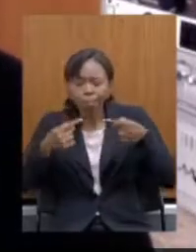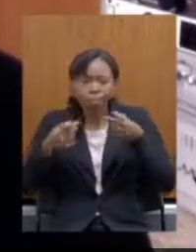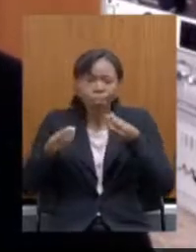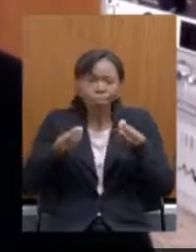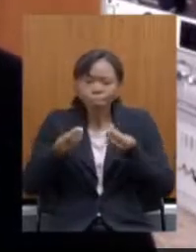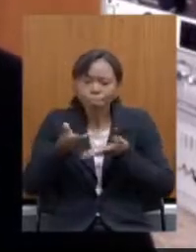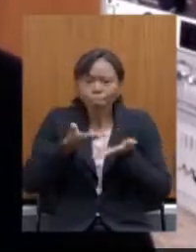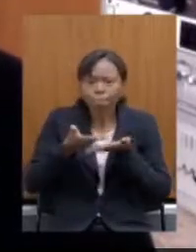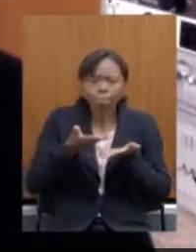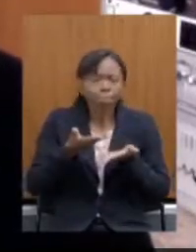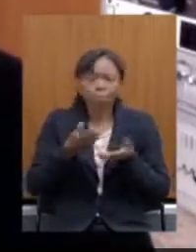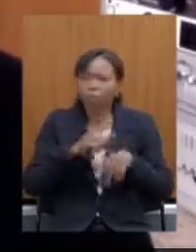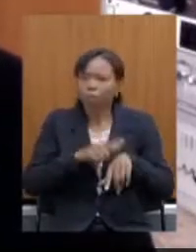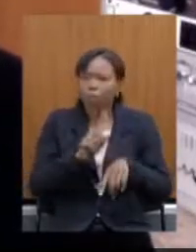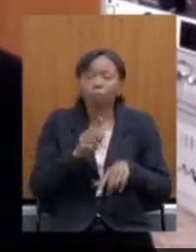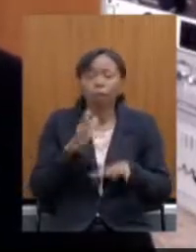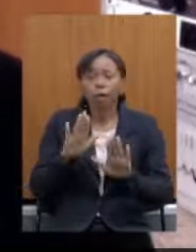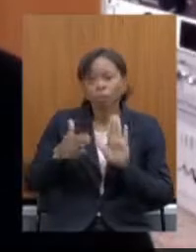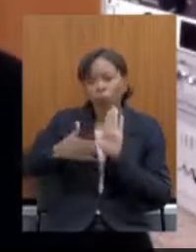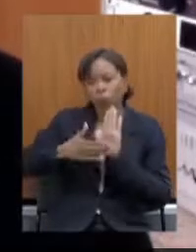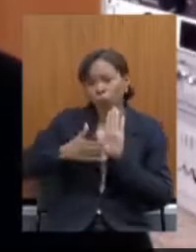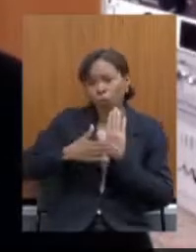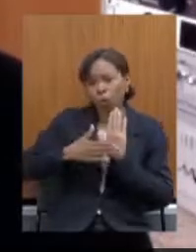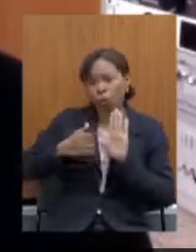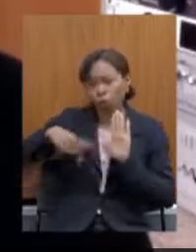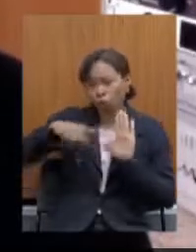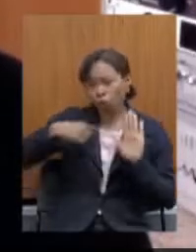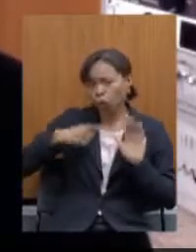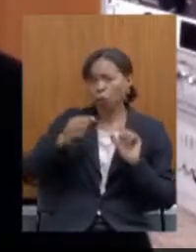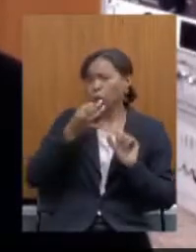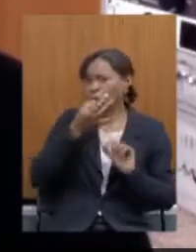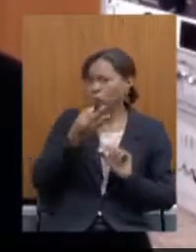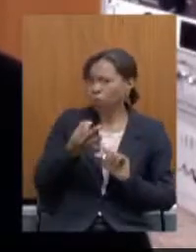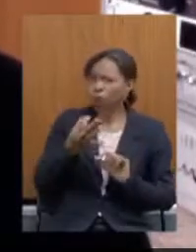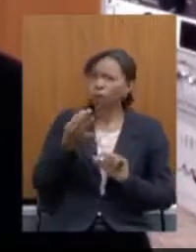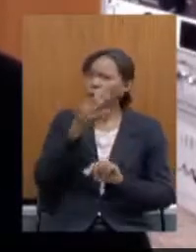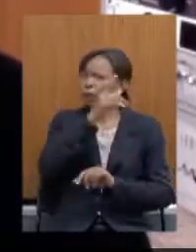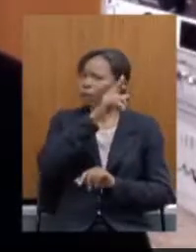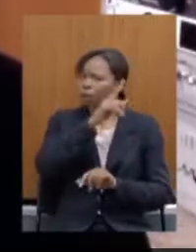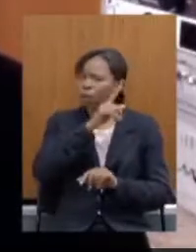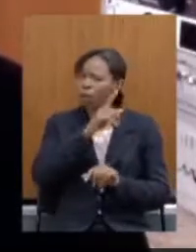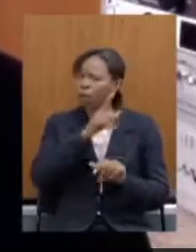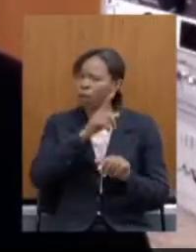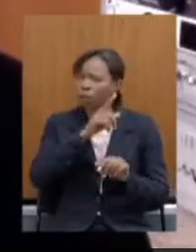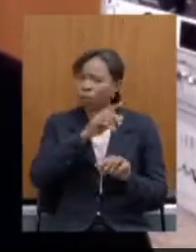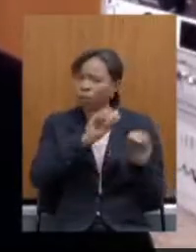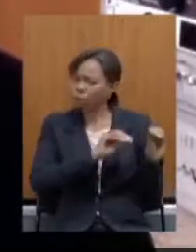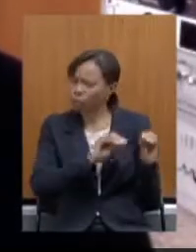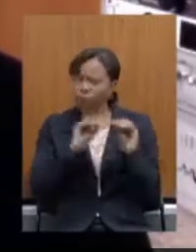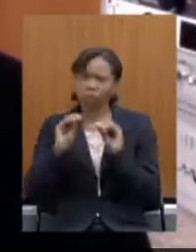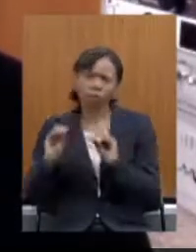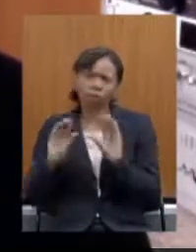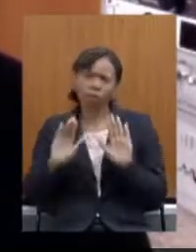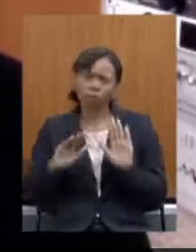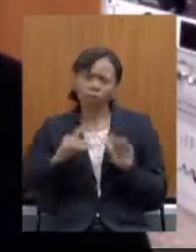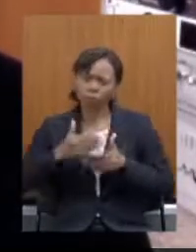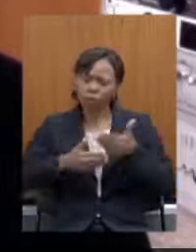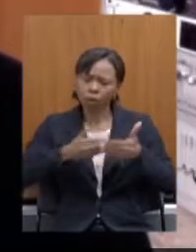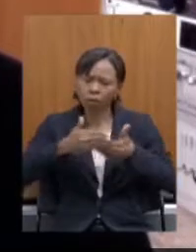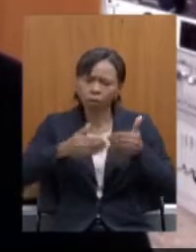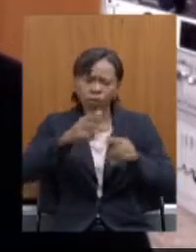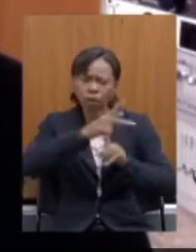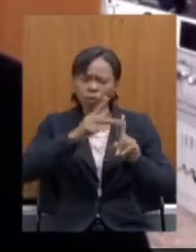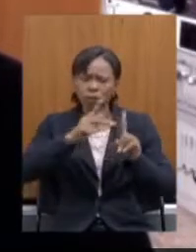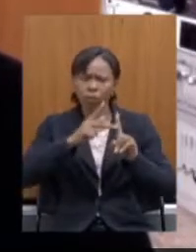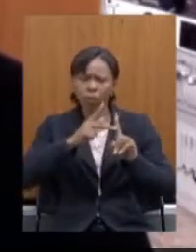nossa é que se suspenda a tramitação desse processo enquanto estivermos em